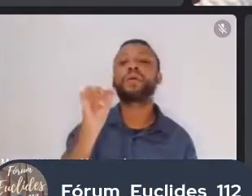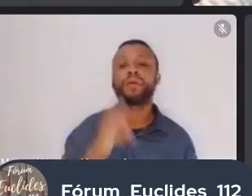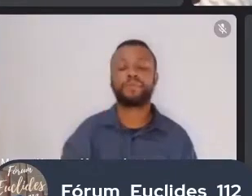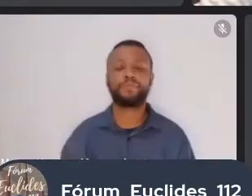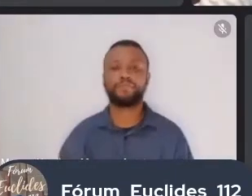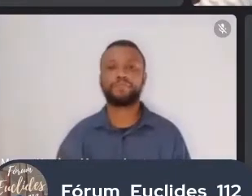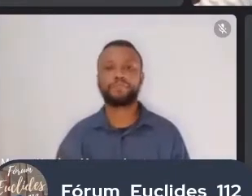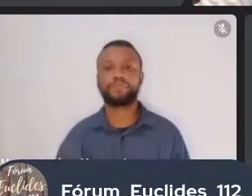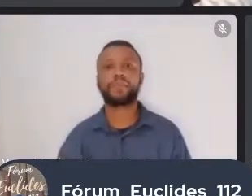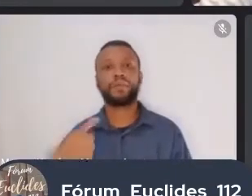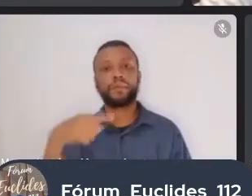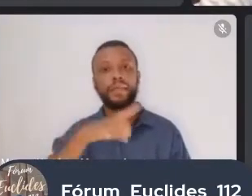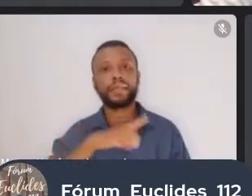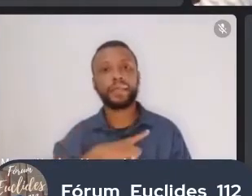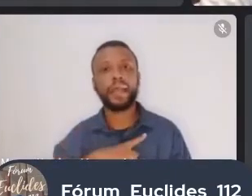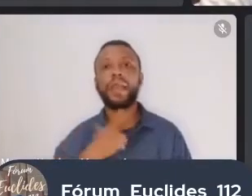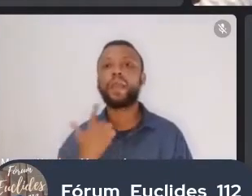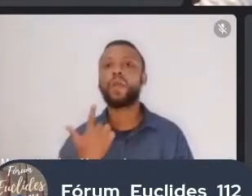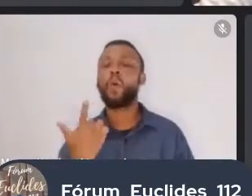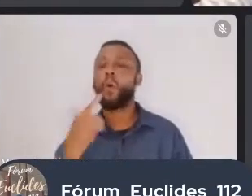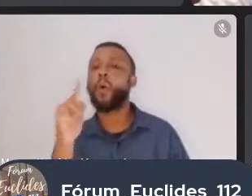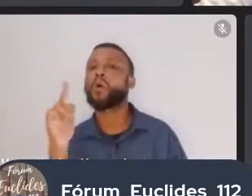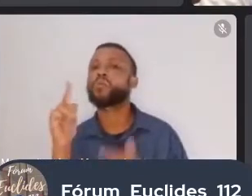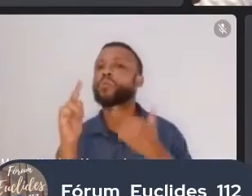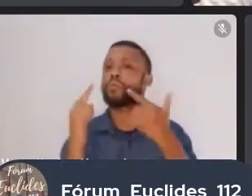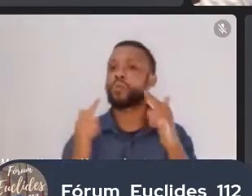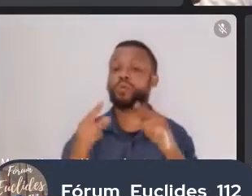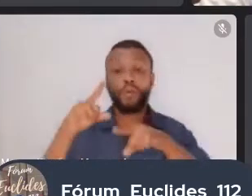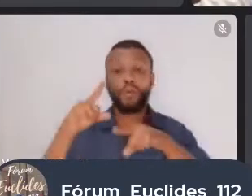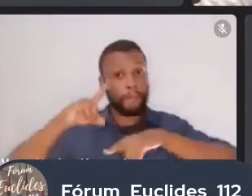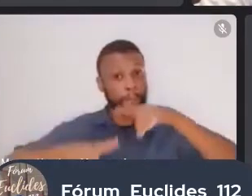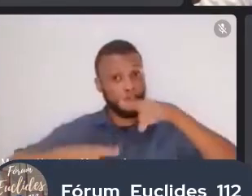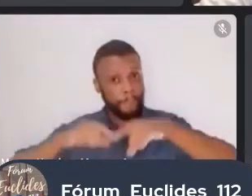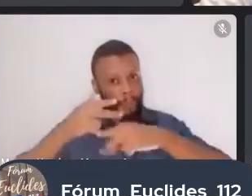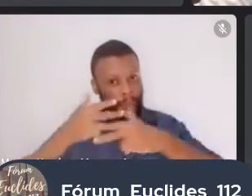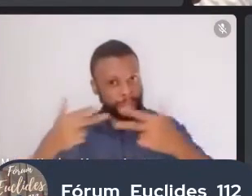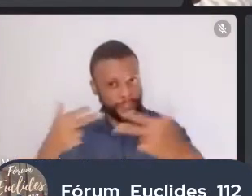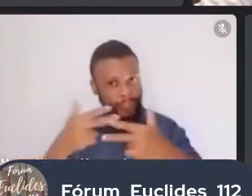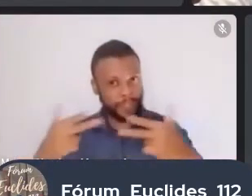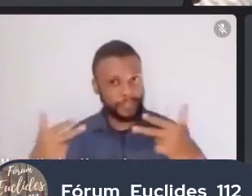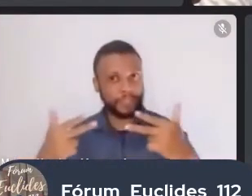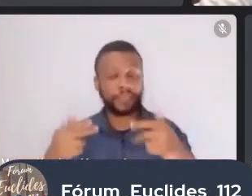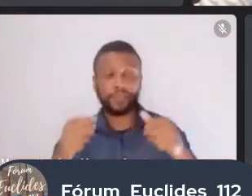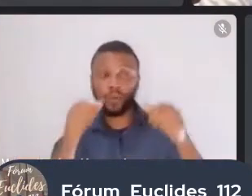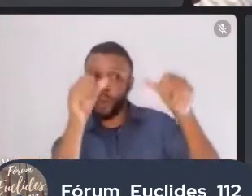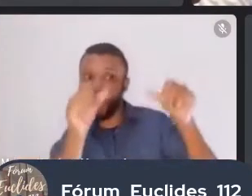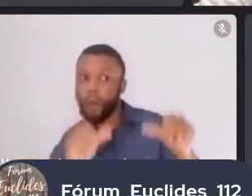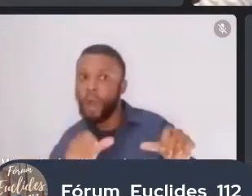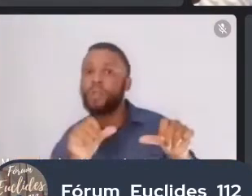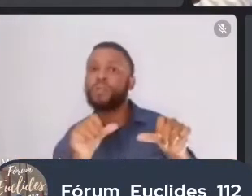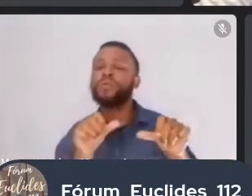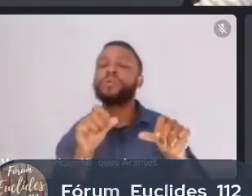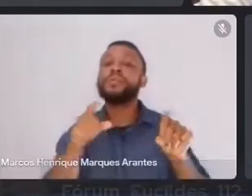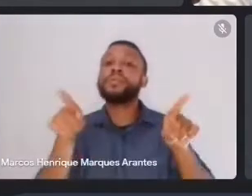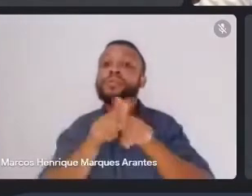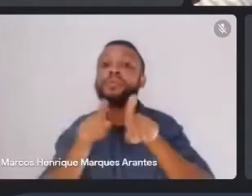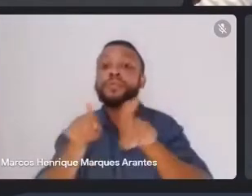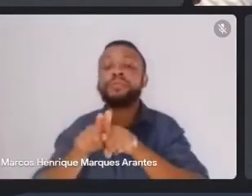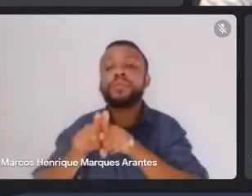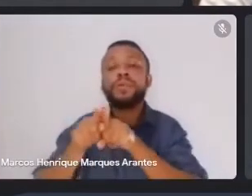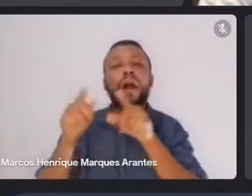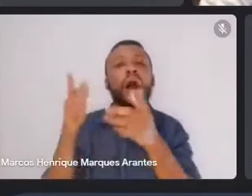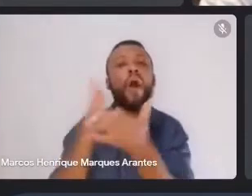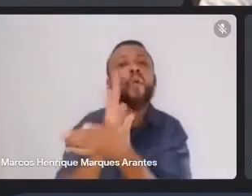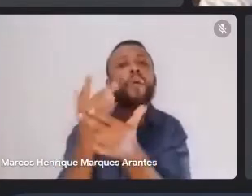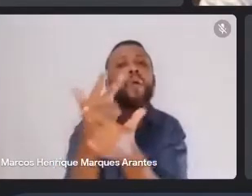vocês têm outros materiais, a não ser os banners, mas material audiovisual dessas